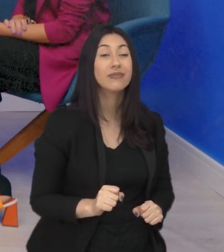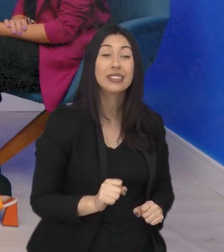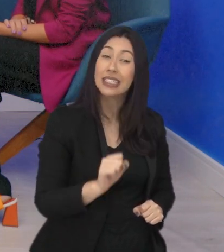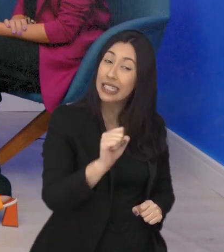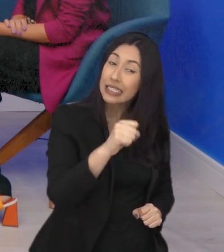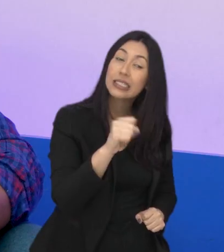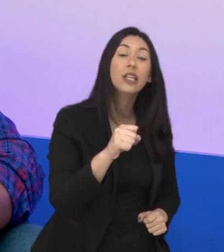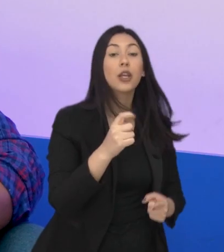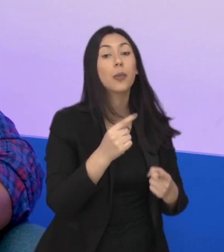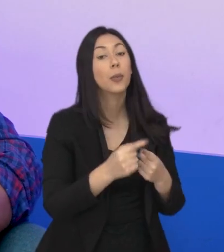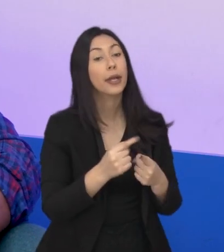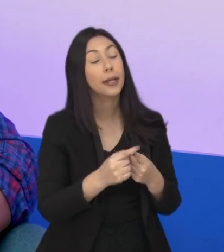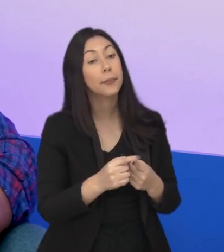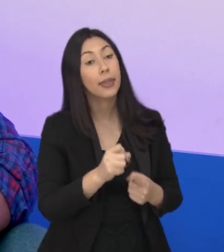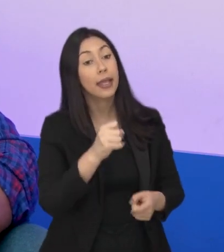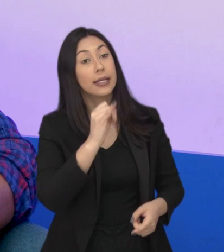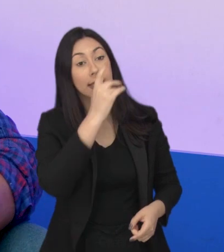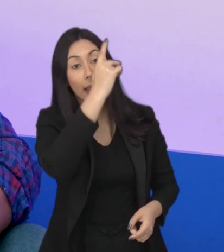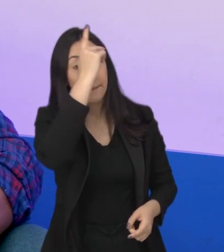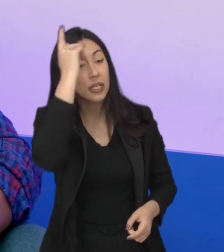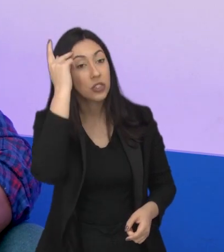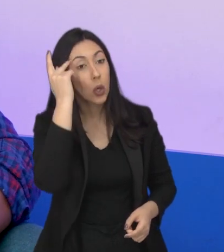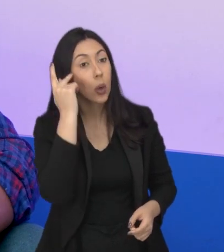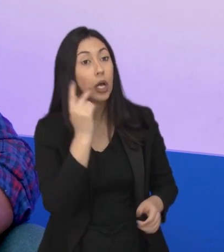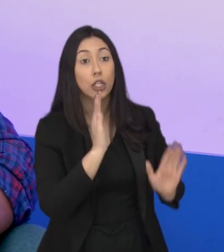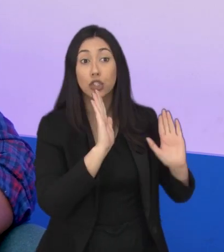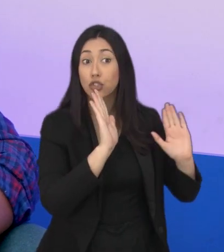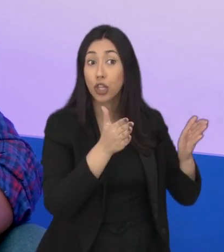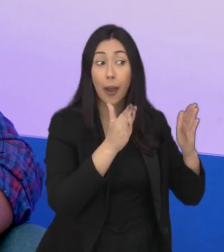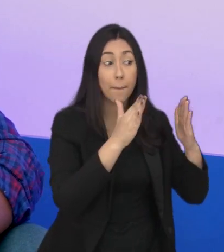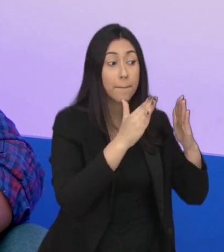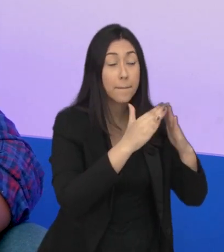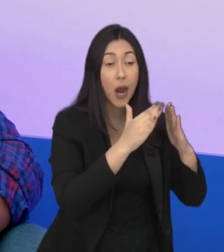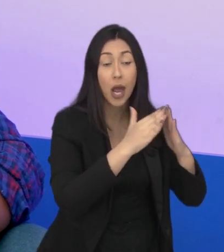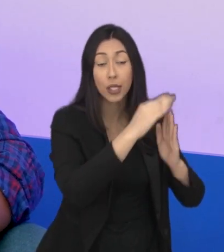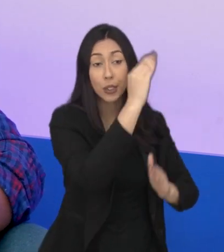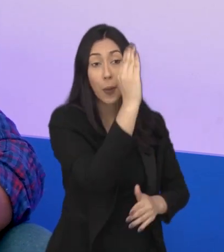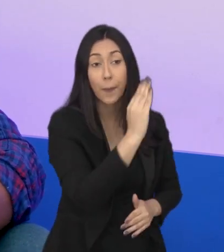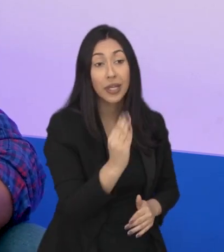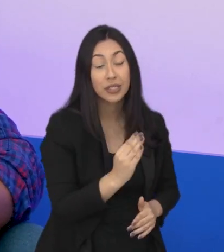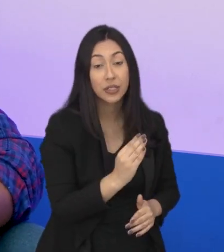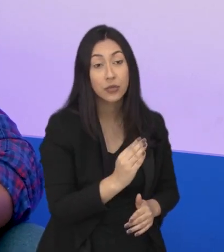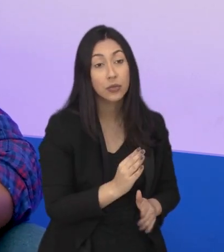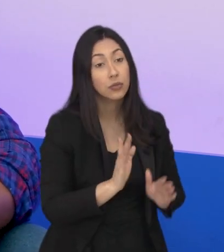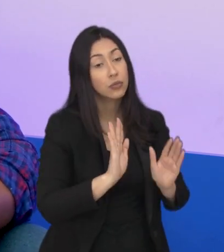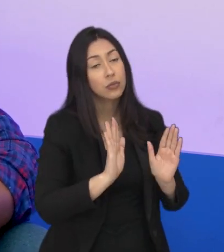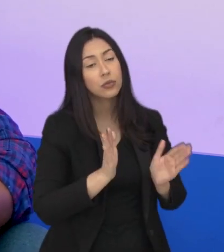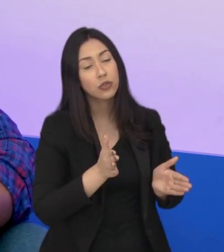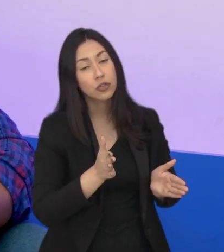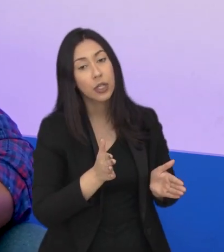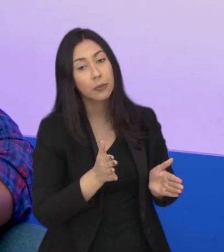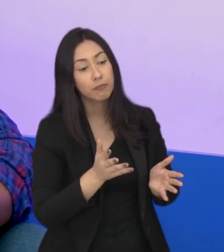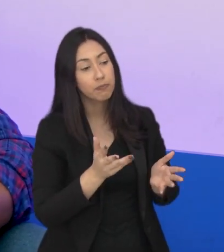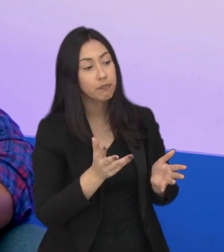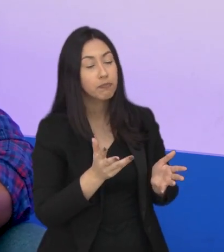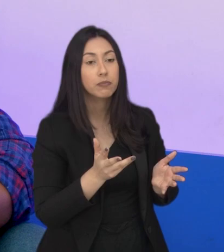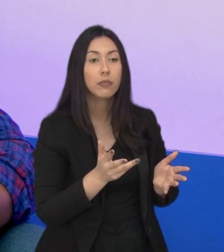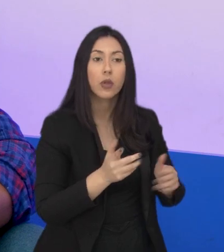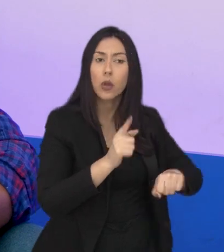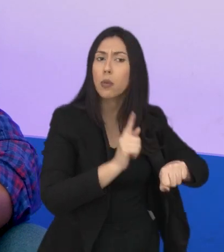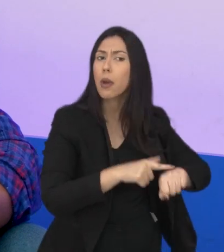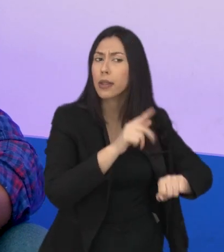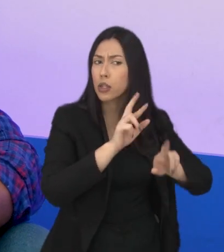Porque se a pessoa já está aqui no Brasil, ela já tem um momento